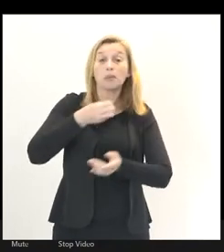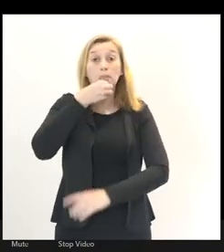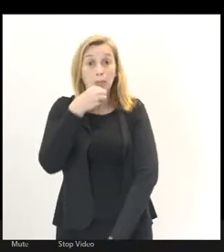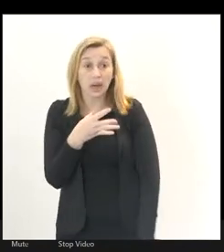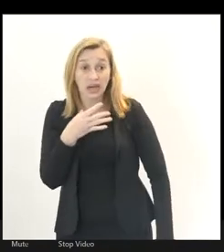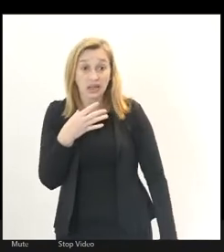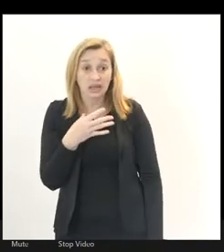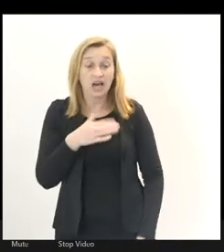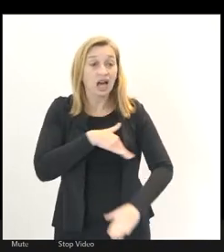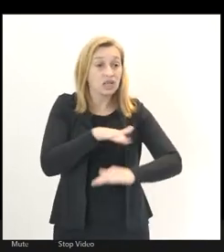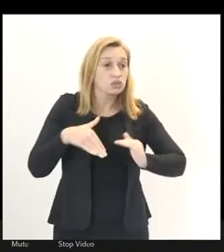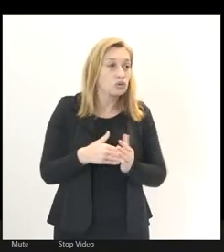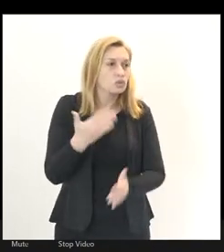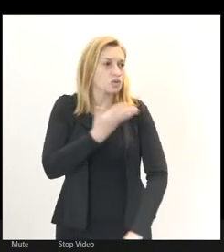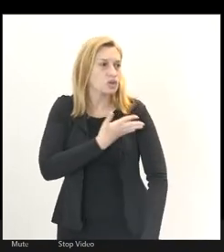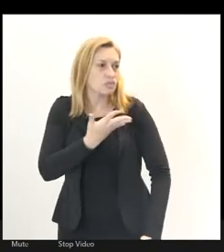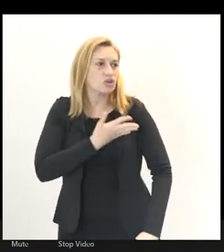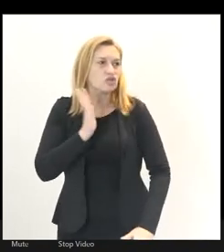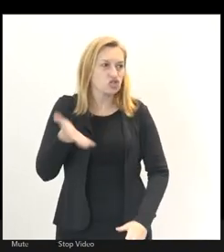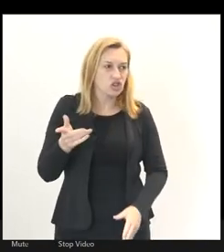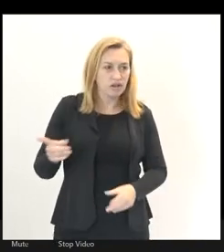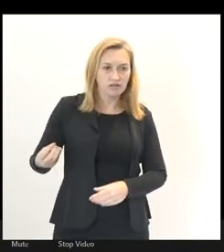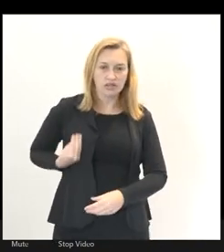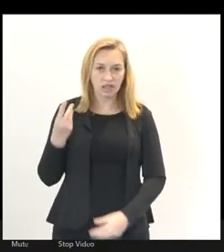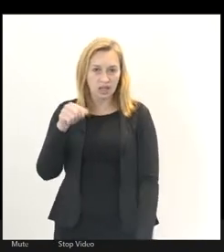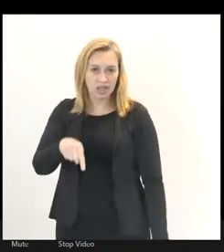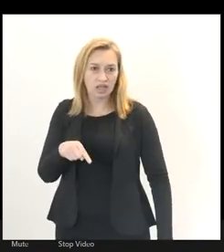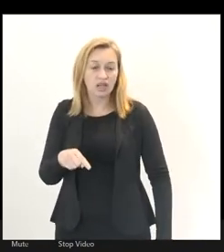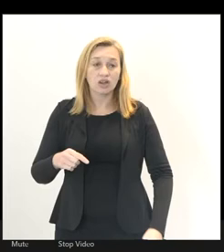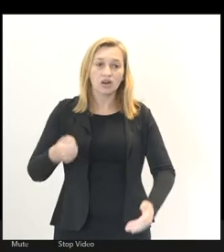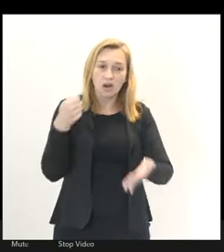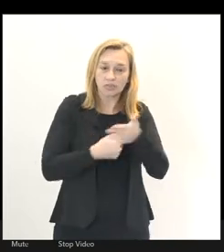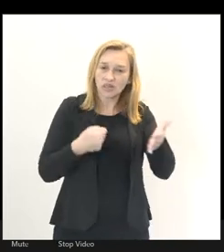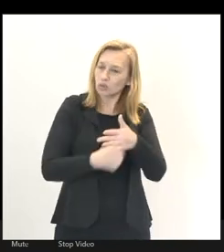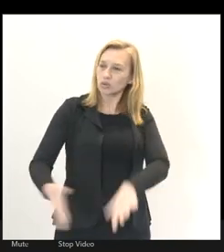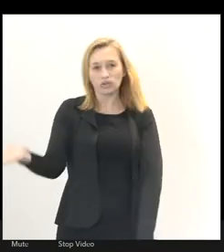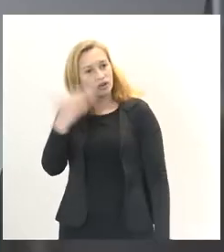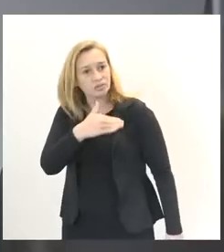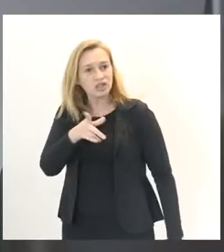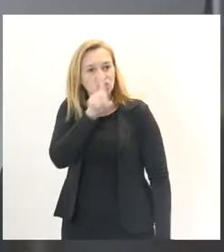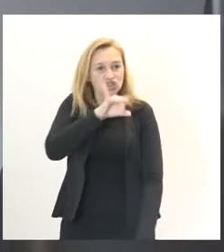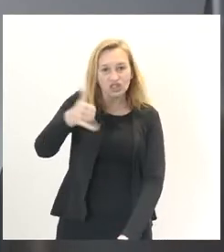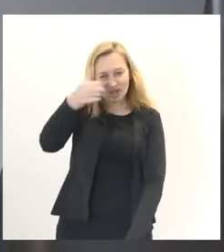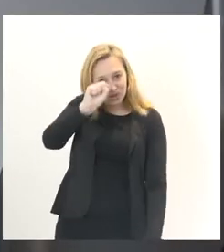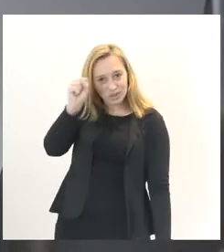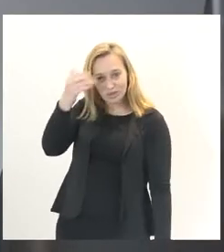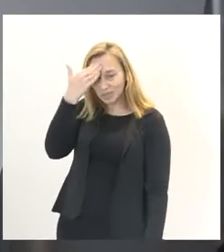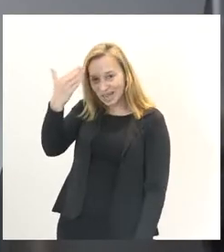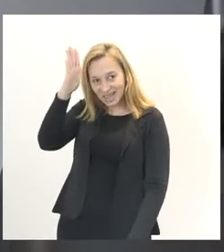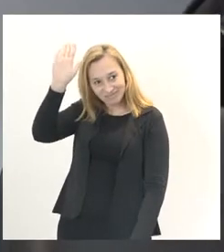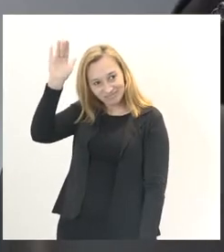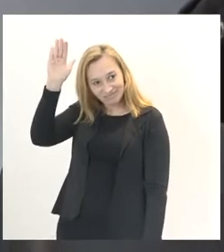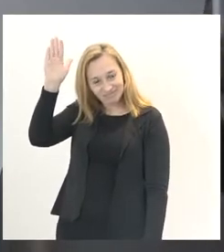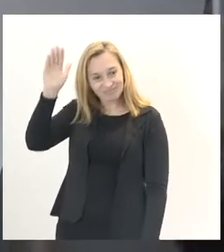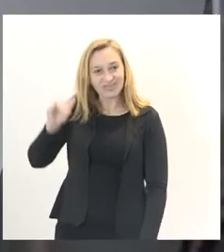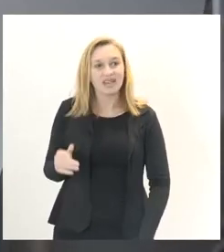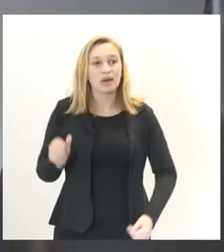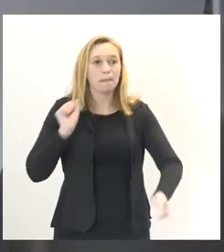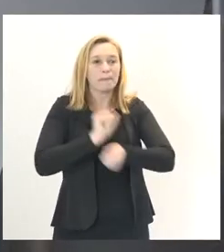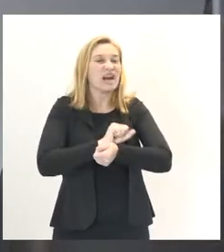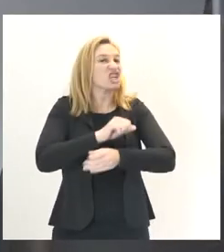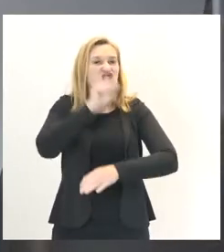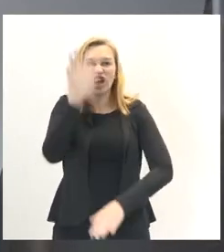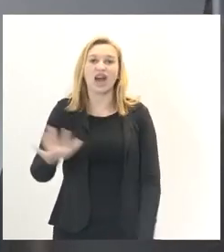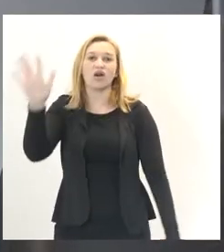a todos os companheiros que já participaram. Vamos à luta. Dia 18. Muito obrigado. dia 18, paralisação geral.